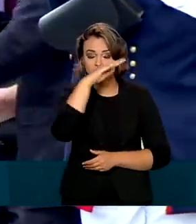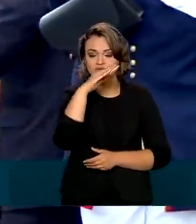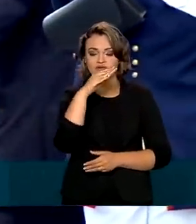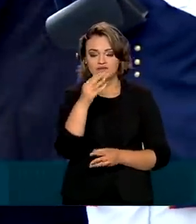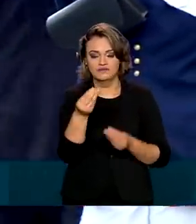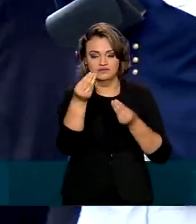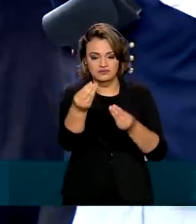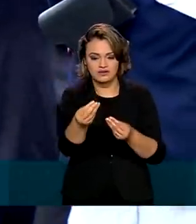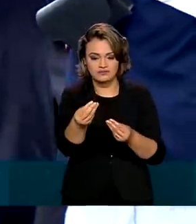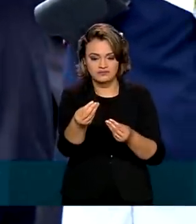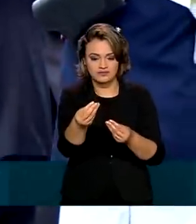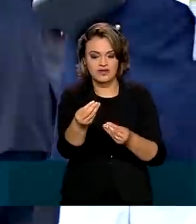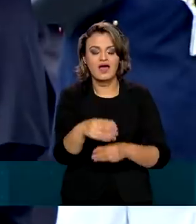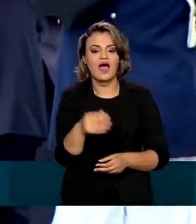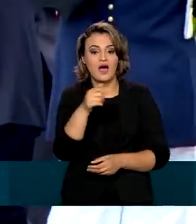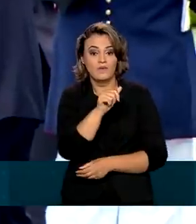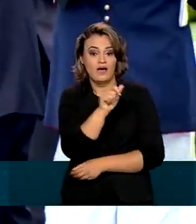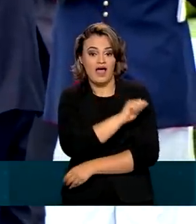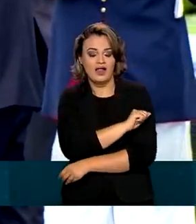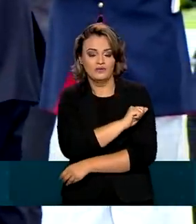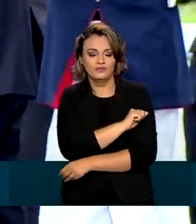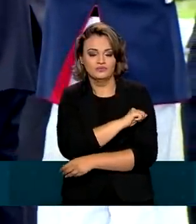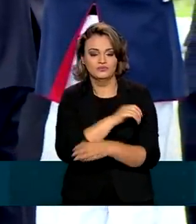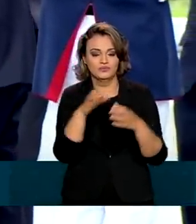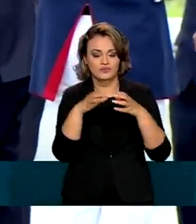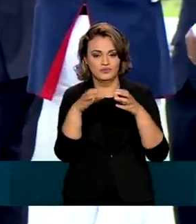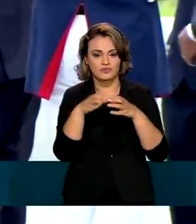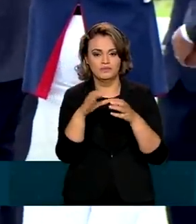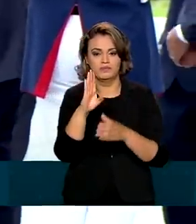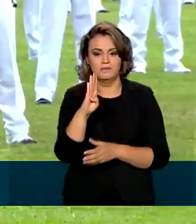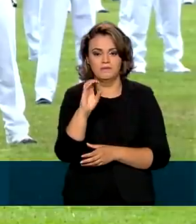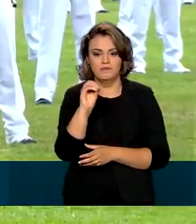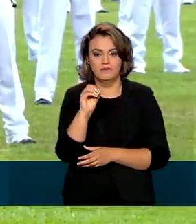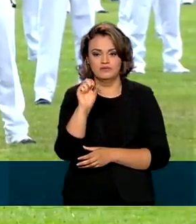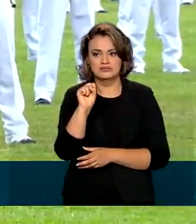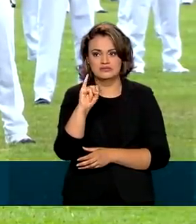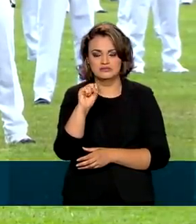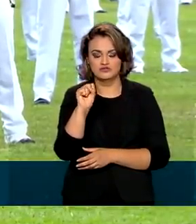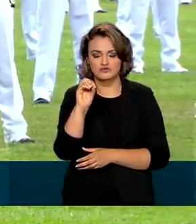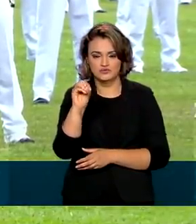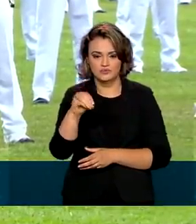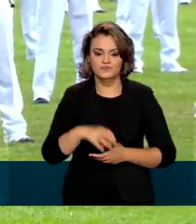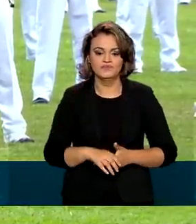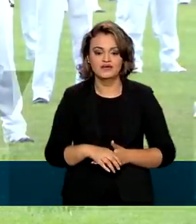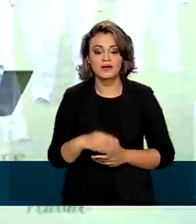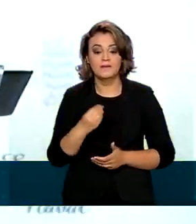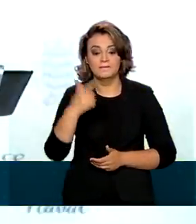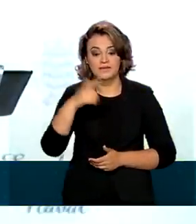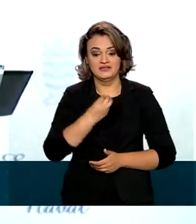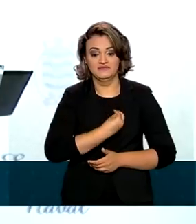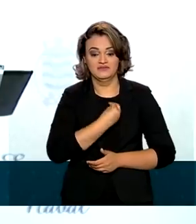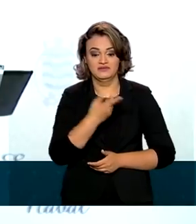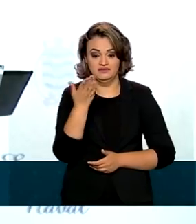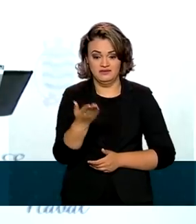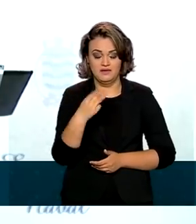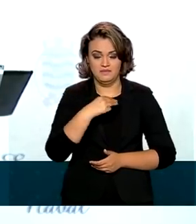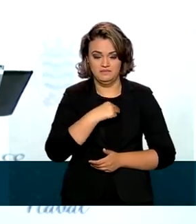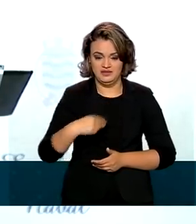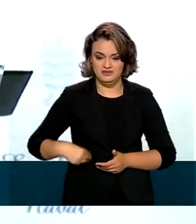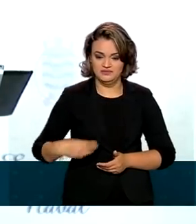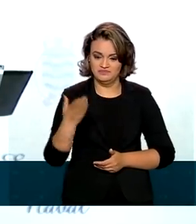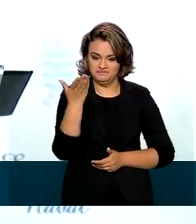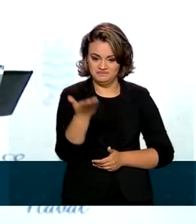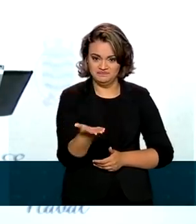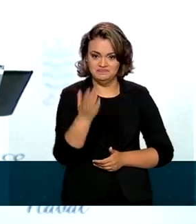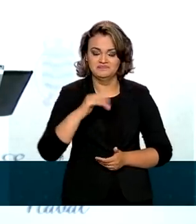entregou o símbolo a um dos alunos da turma almirante Bozísio. O evento também teve a presença do ministro da Defesa,